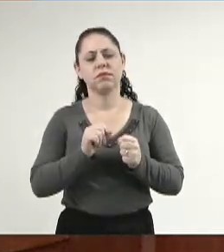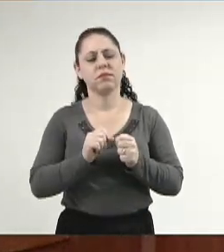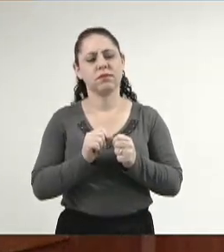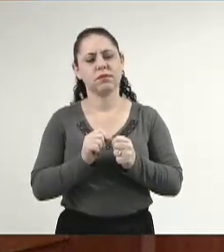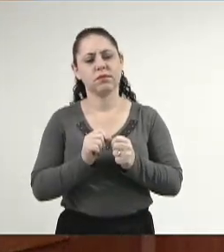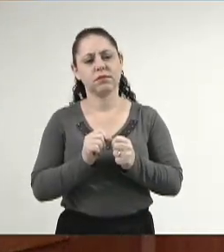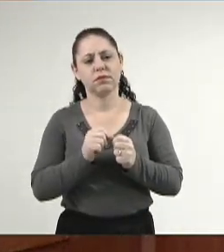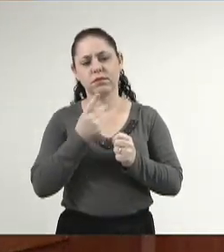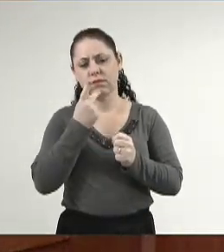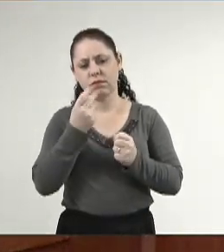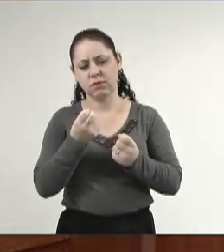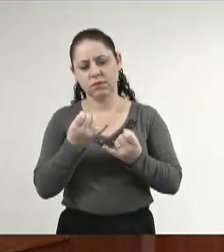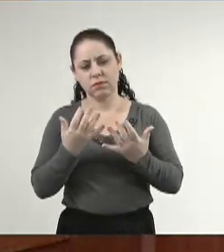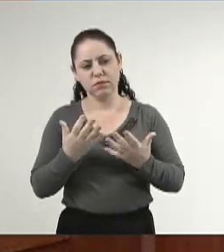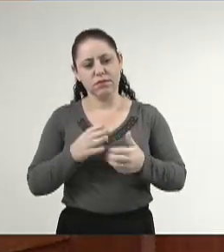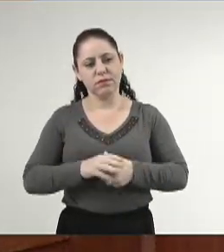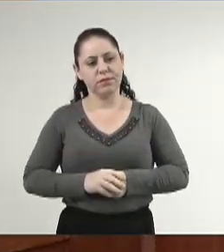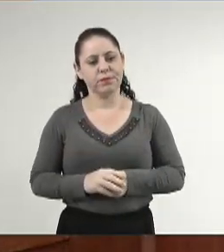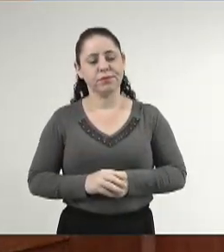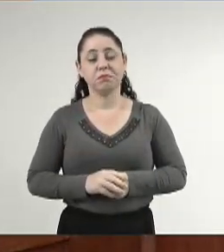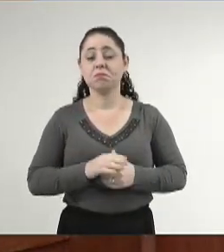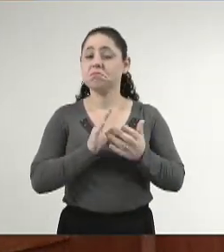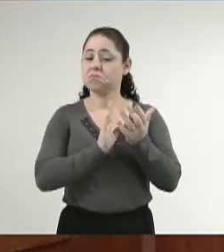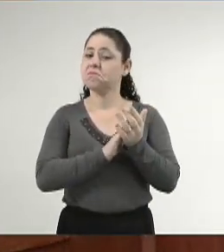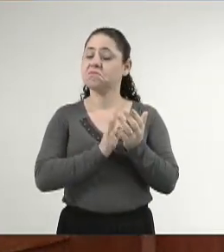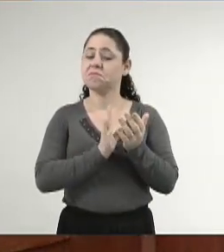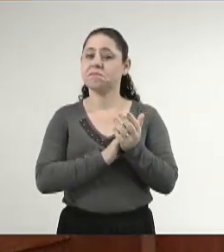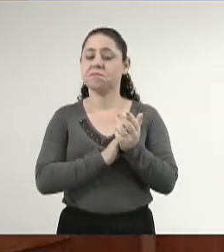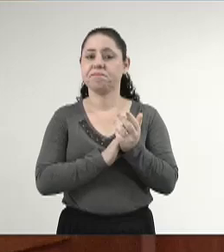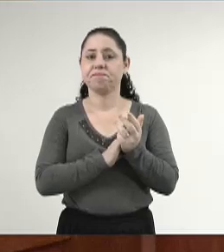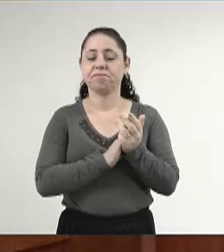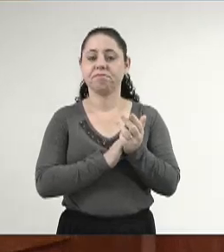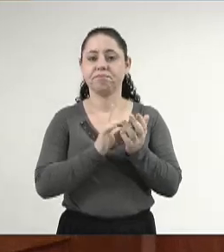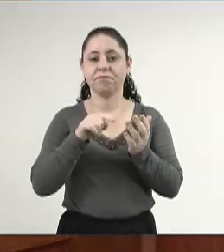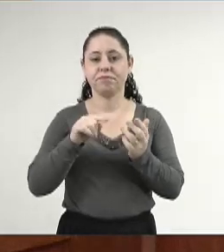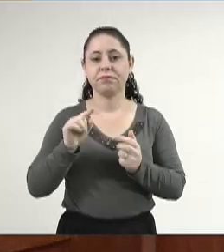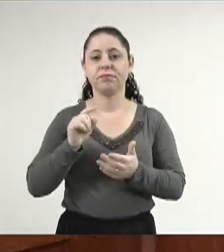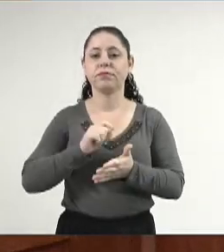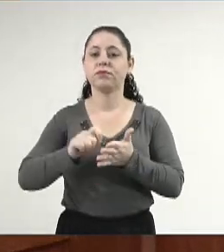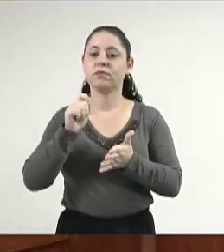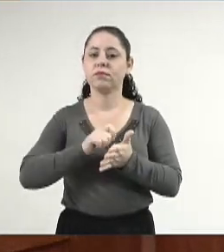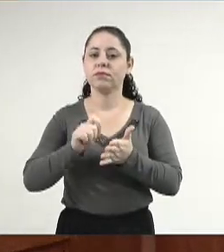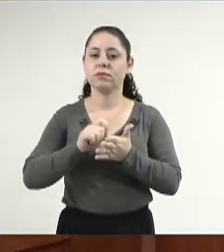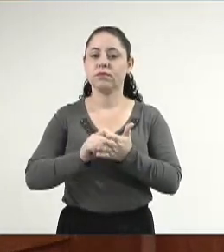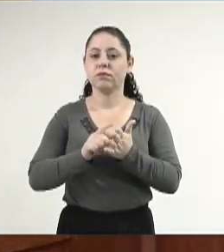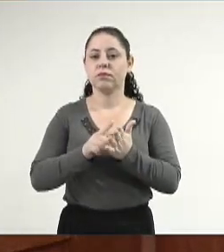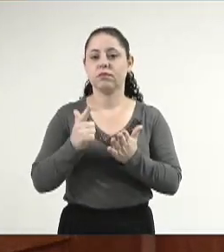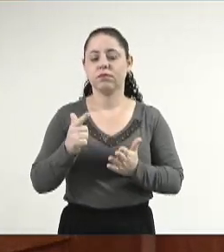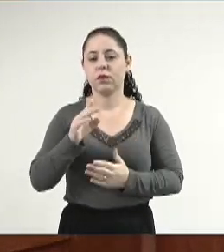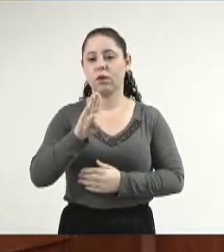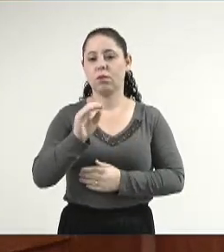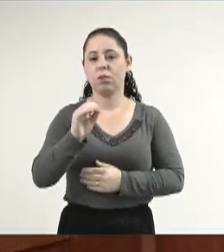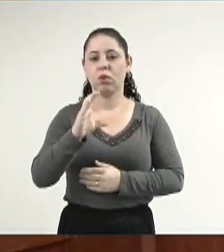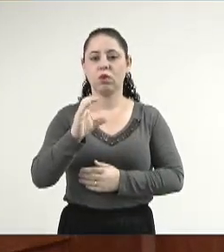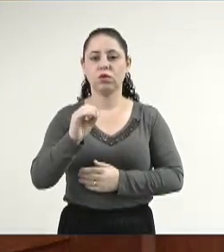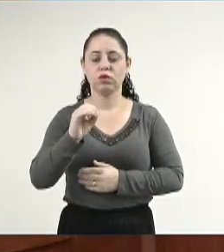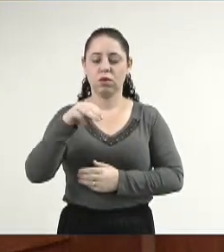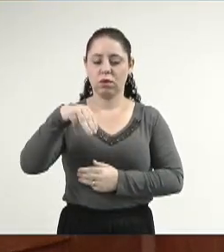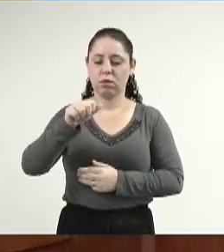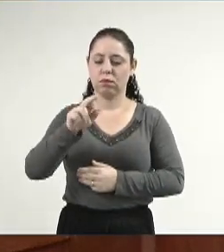e parabenizar o escritor jornalista Bosco Martins,